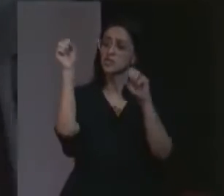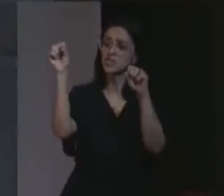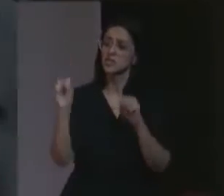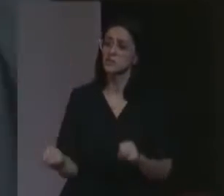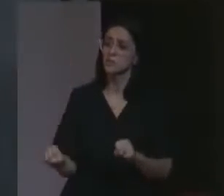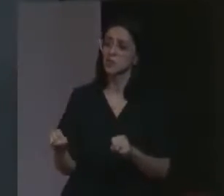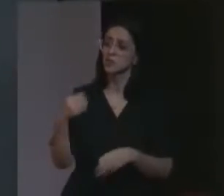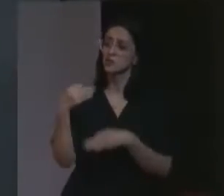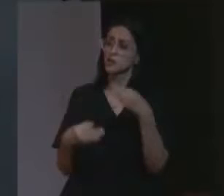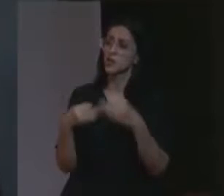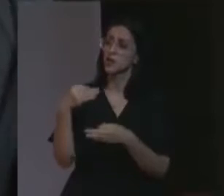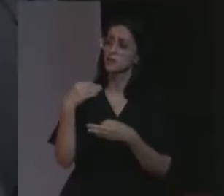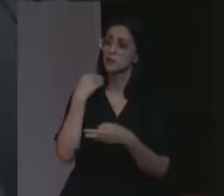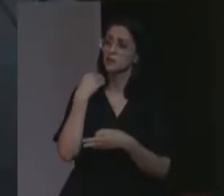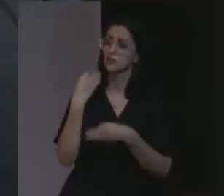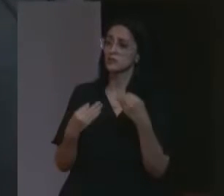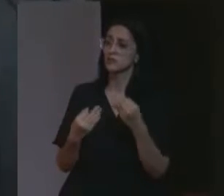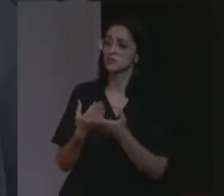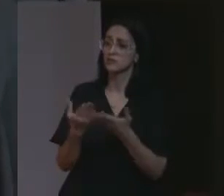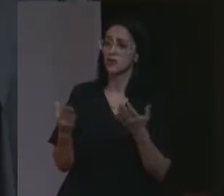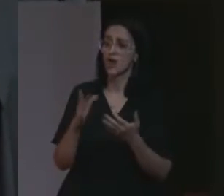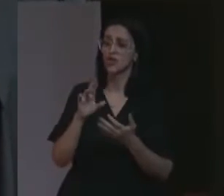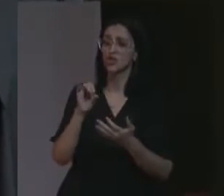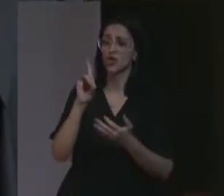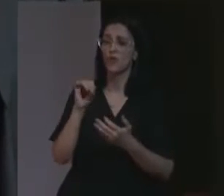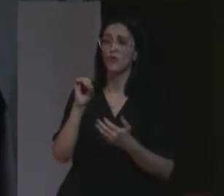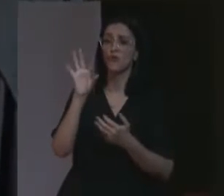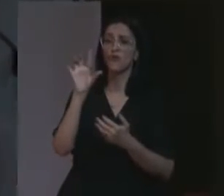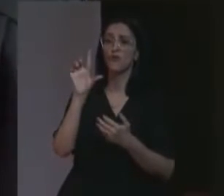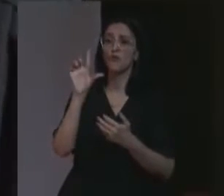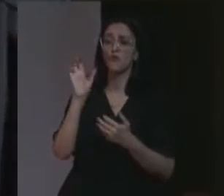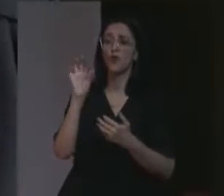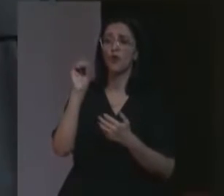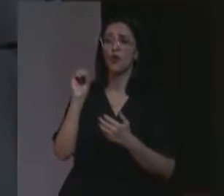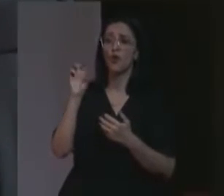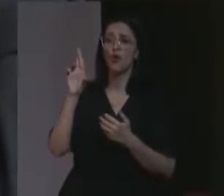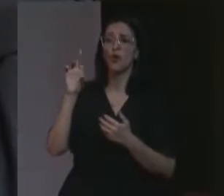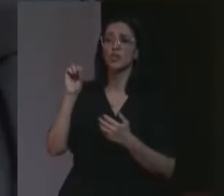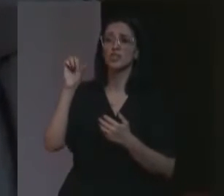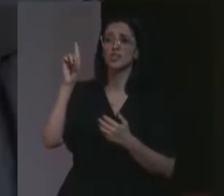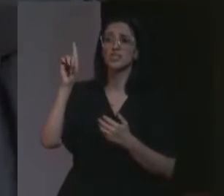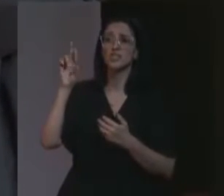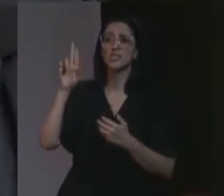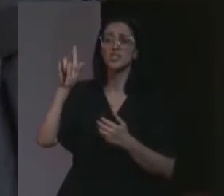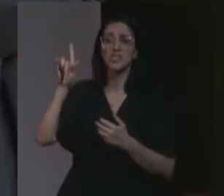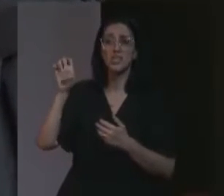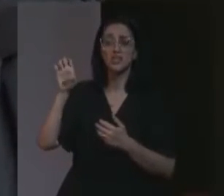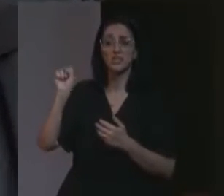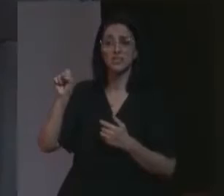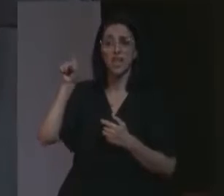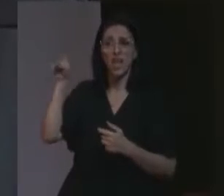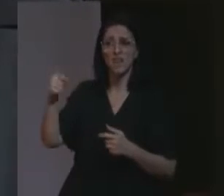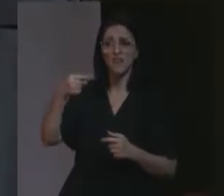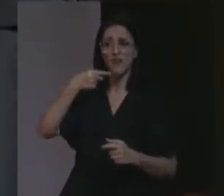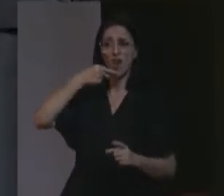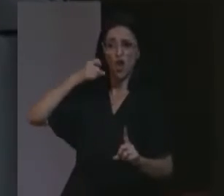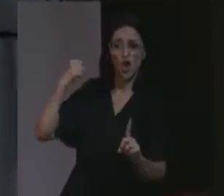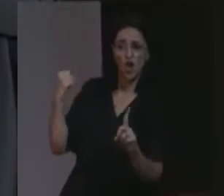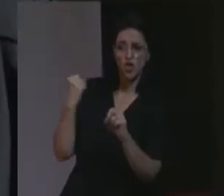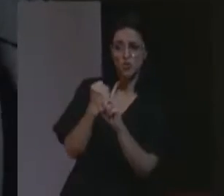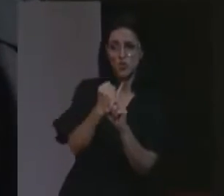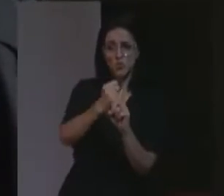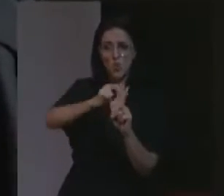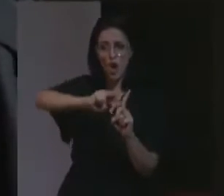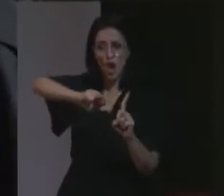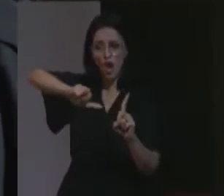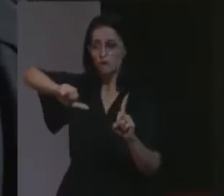julgamento, foi o Randolph Rodrigues. Ele não menciona a palavra genocídio. E por que ele não menciona